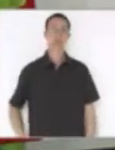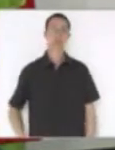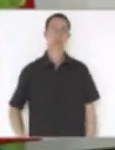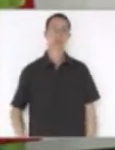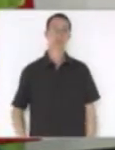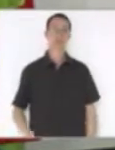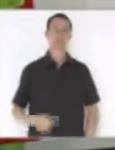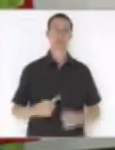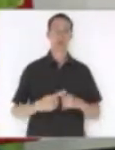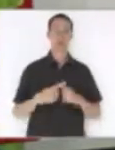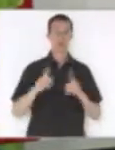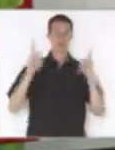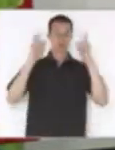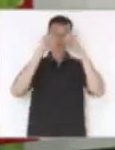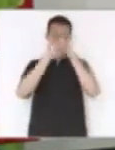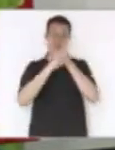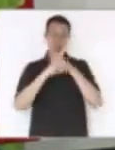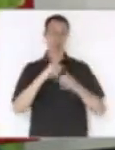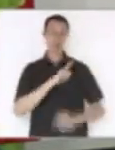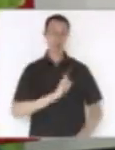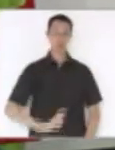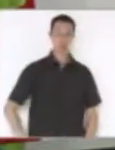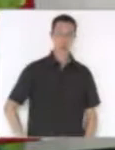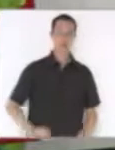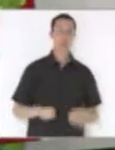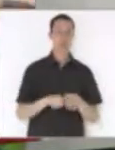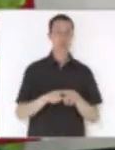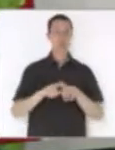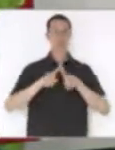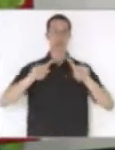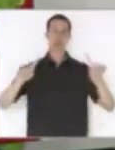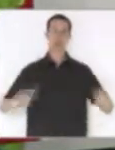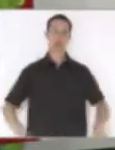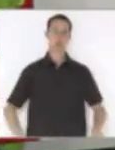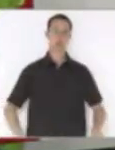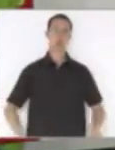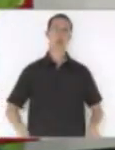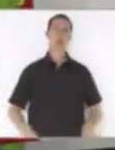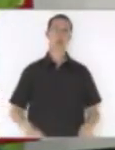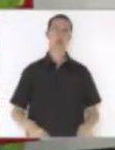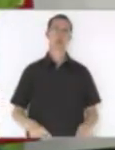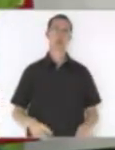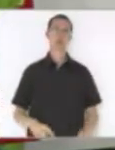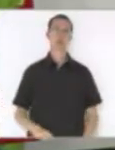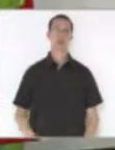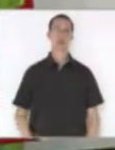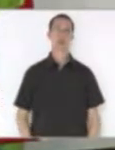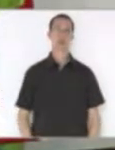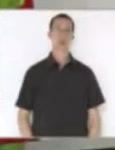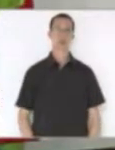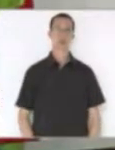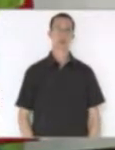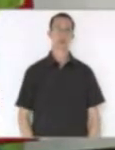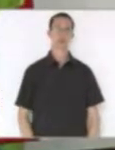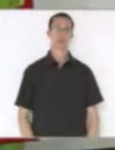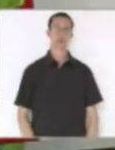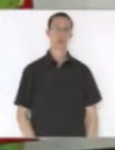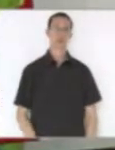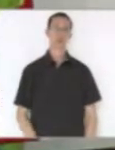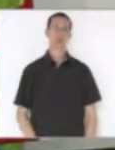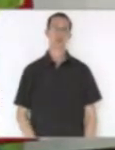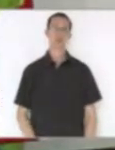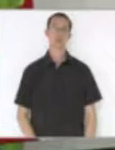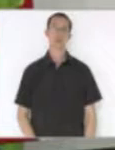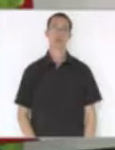o Estado, tem, evidentemente, os servidores em situação dessa crise. Então, eu não